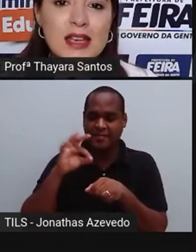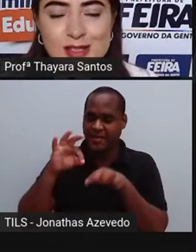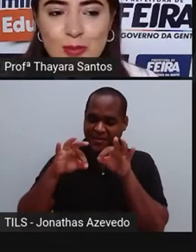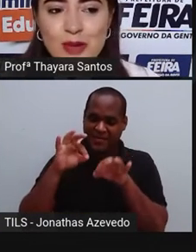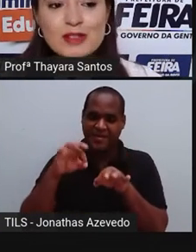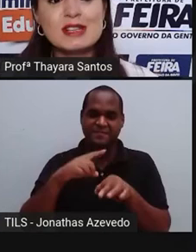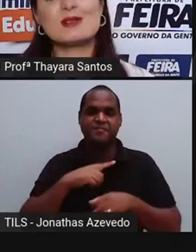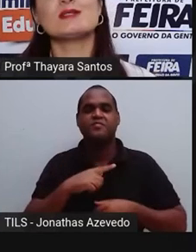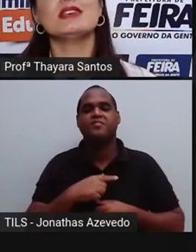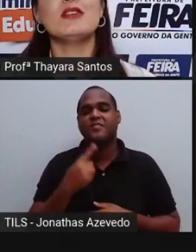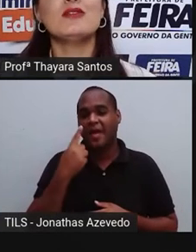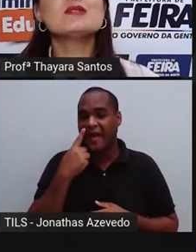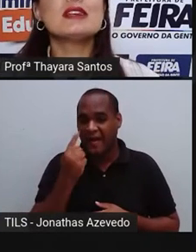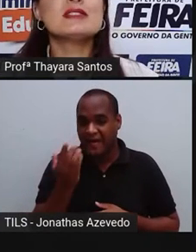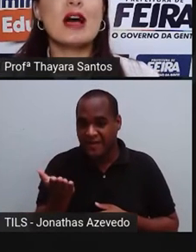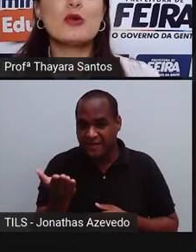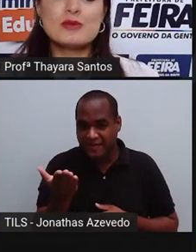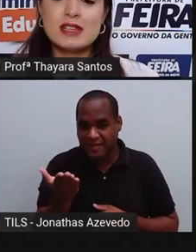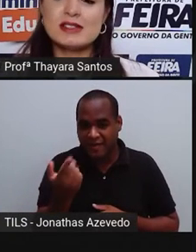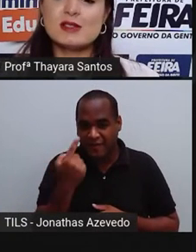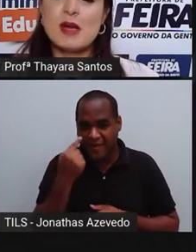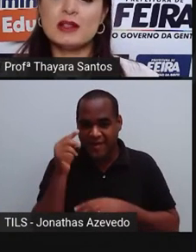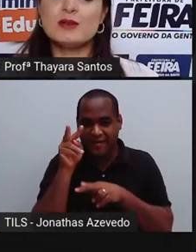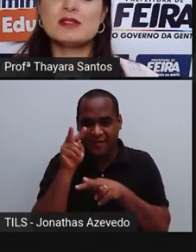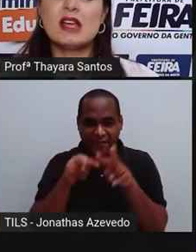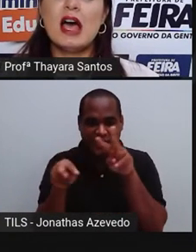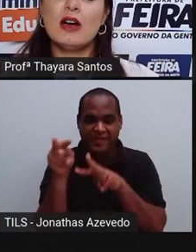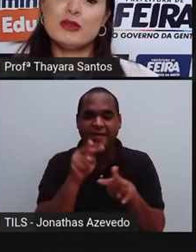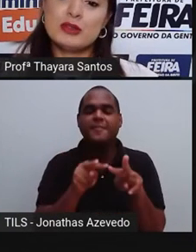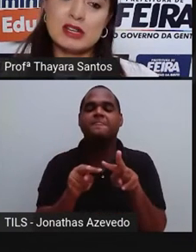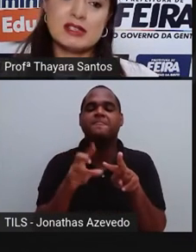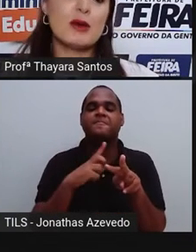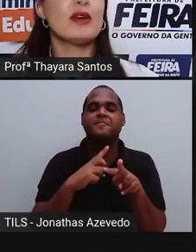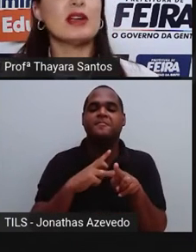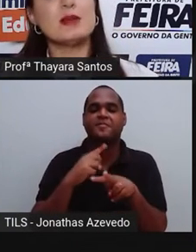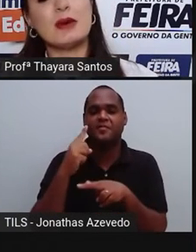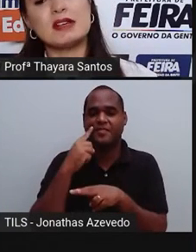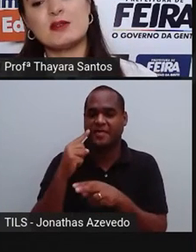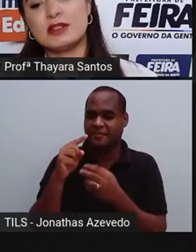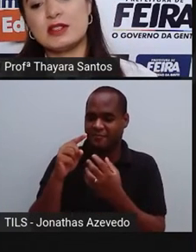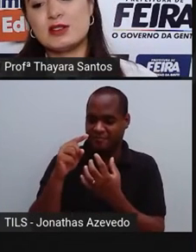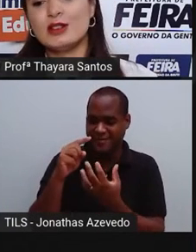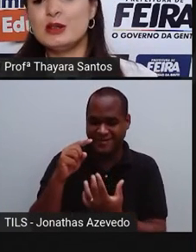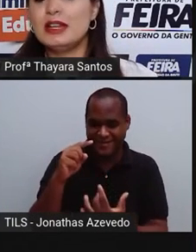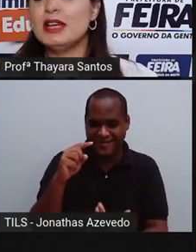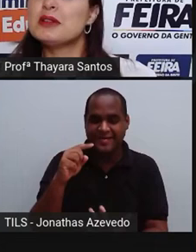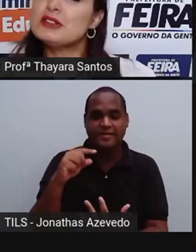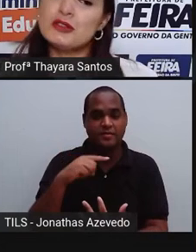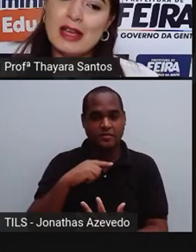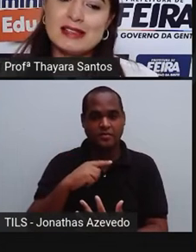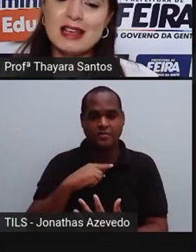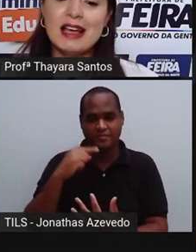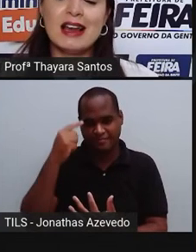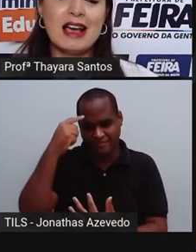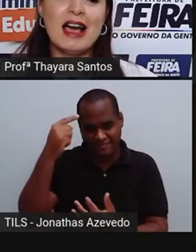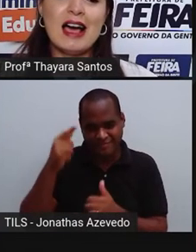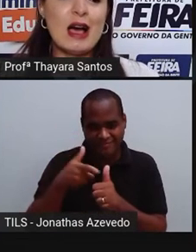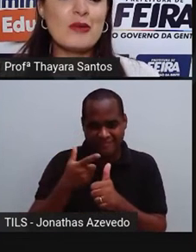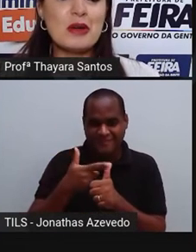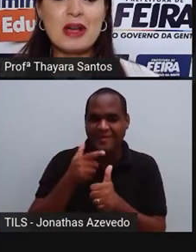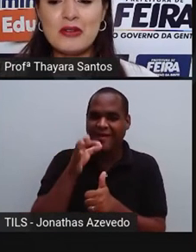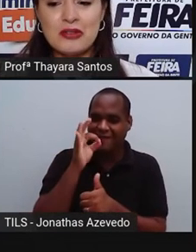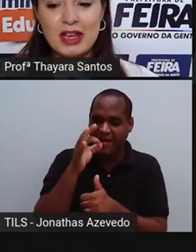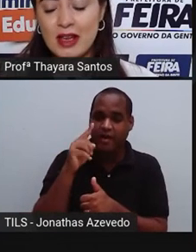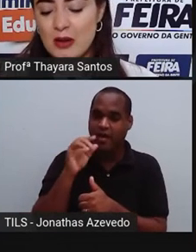Aqui, só para vocês conseguirem visualizar alguns desses métodos, a filtração, que é uma separação entre sólido e líquido. A gente faz lá